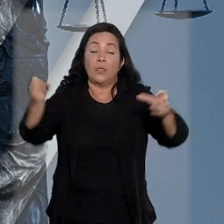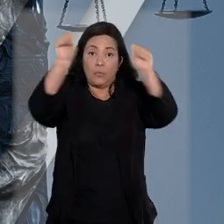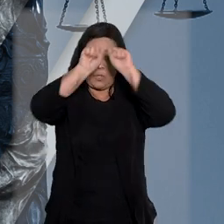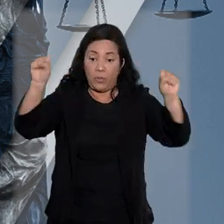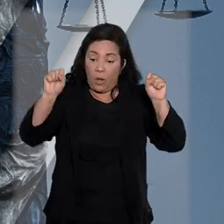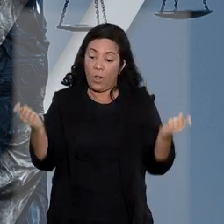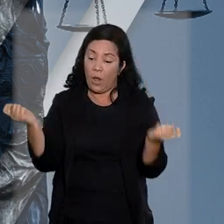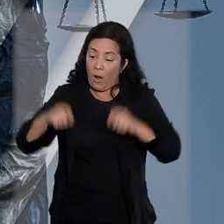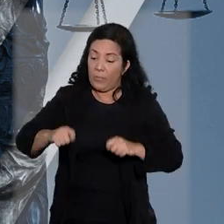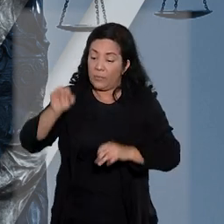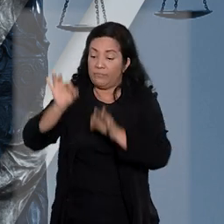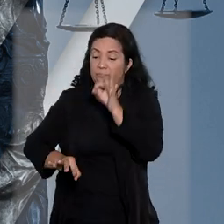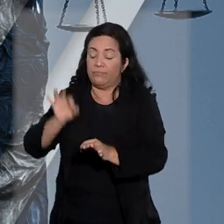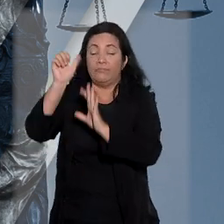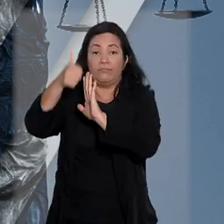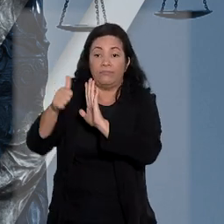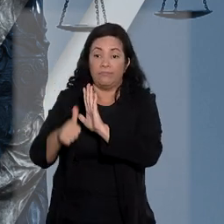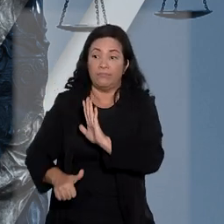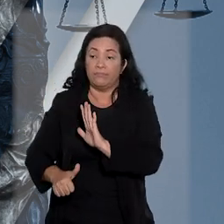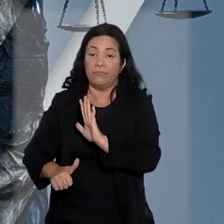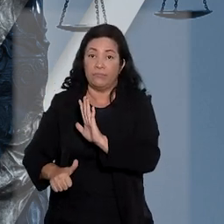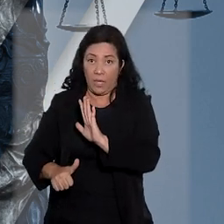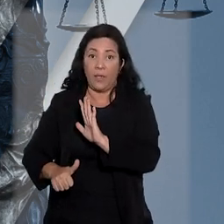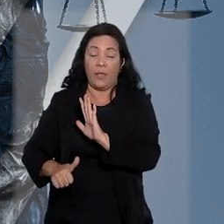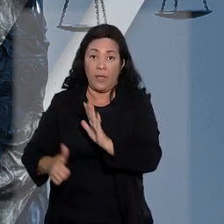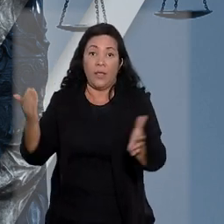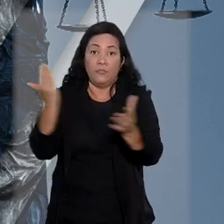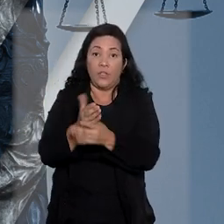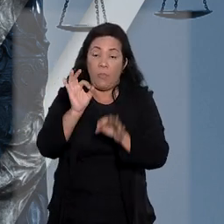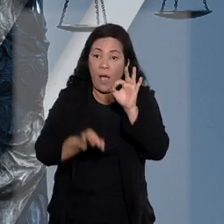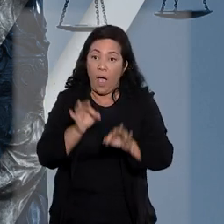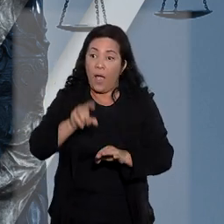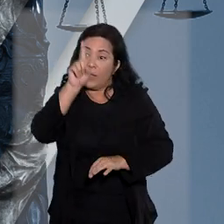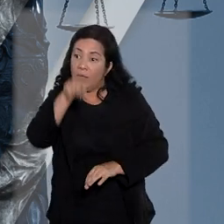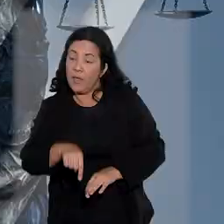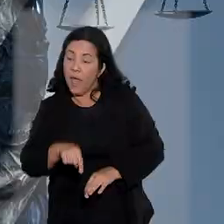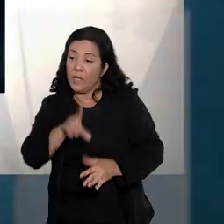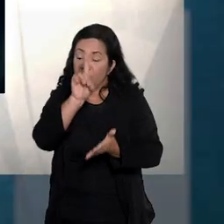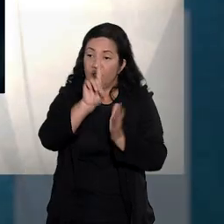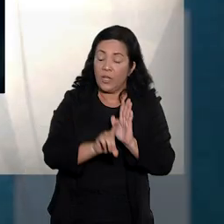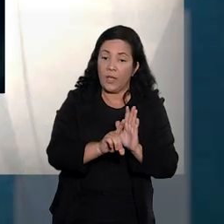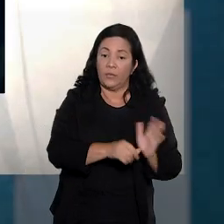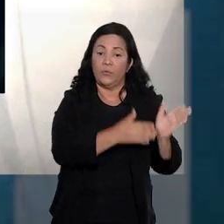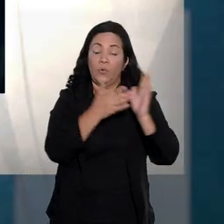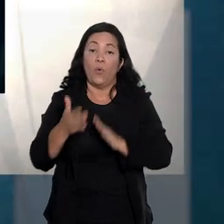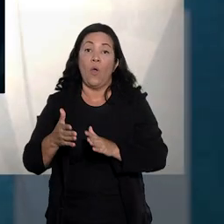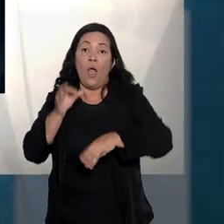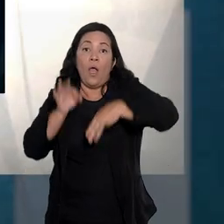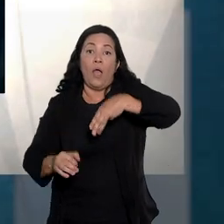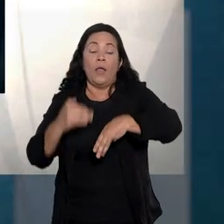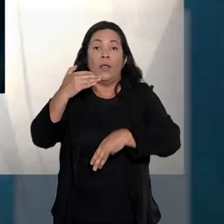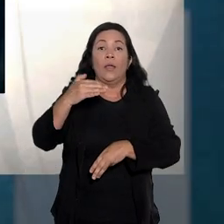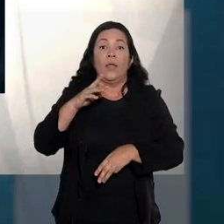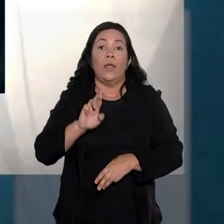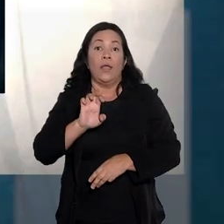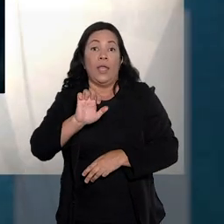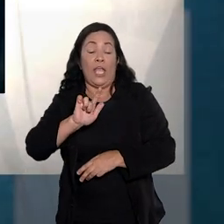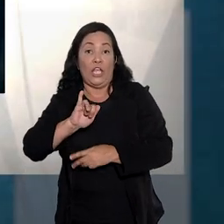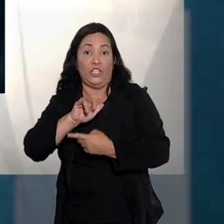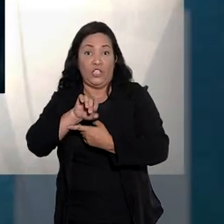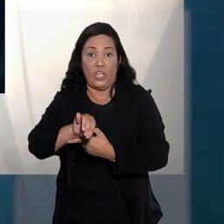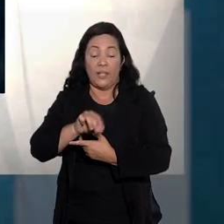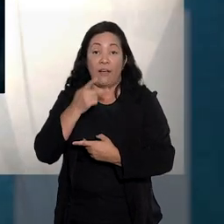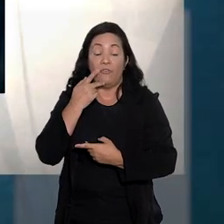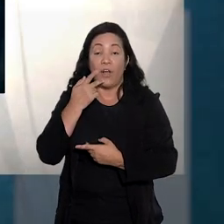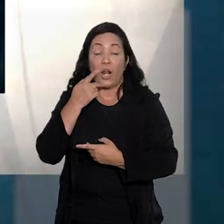a competência para julgar caso que envolva relevante questão de direito. A relatora do Recurso Especial, ministra